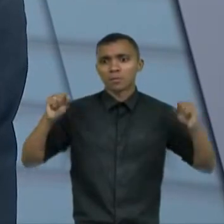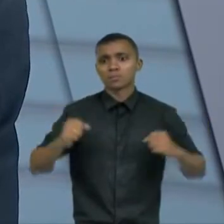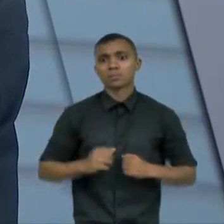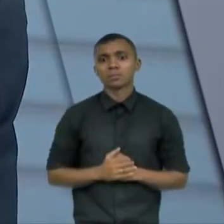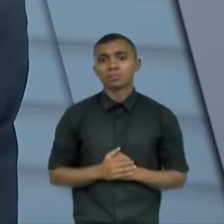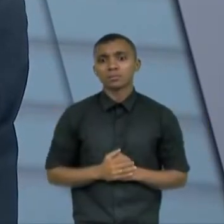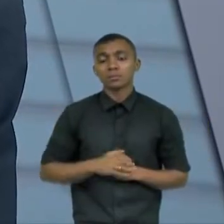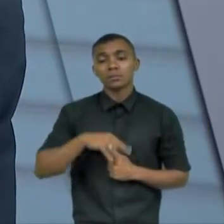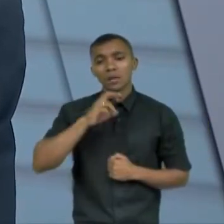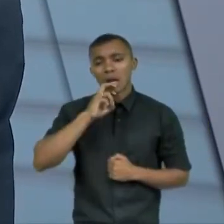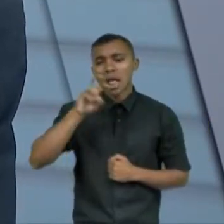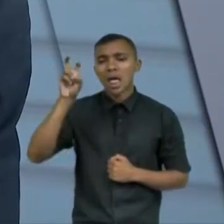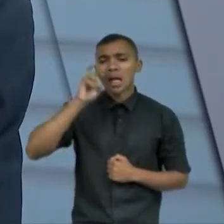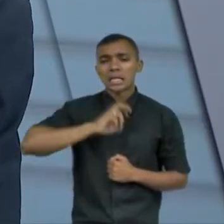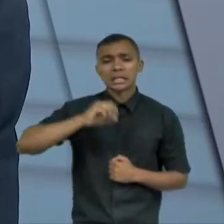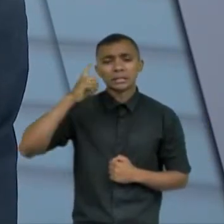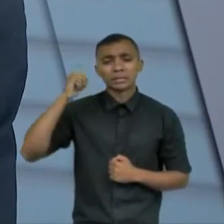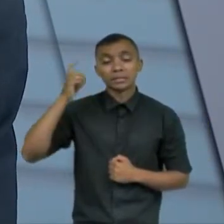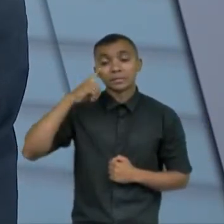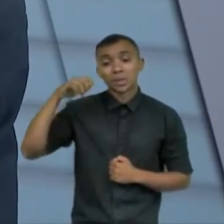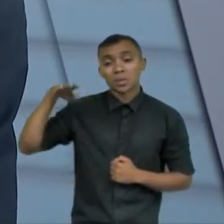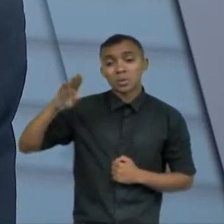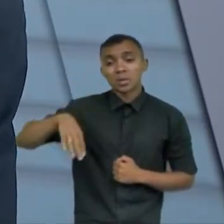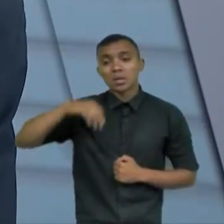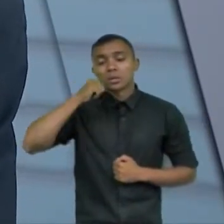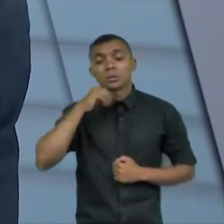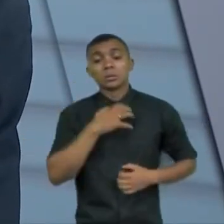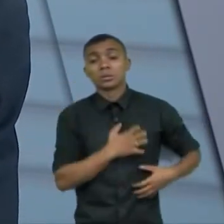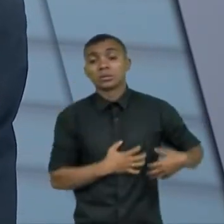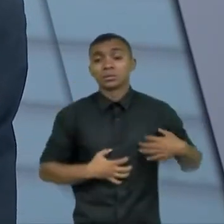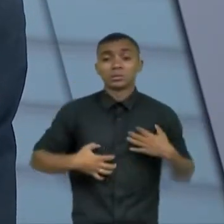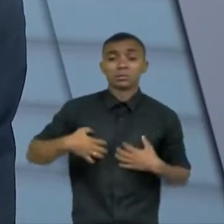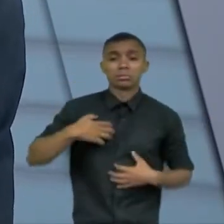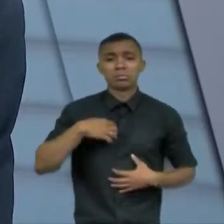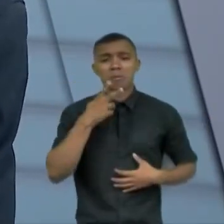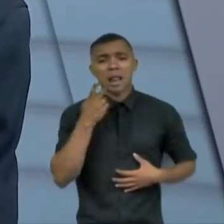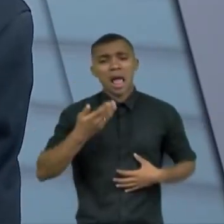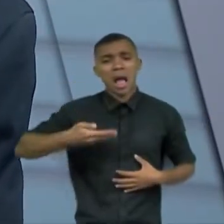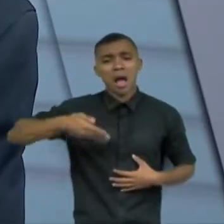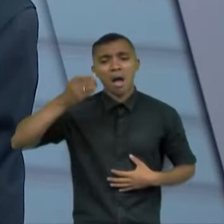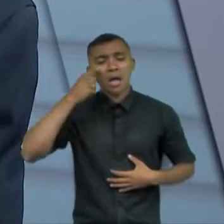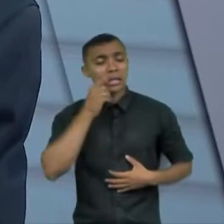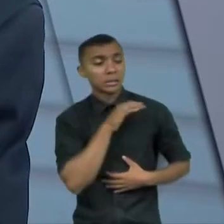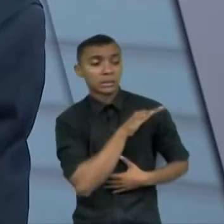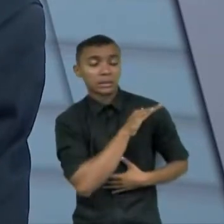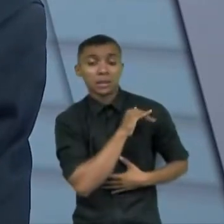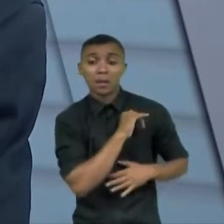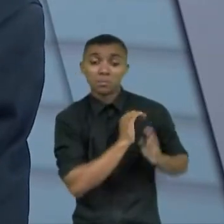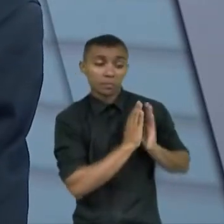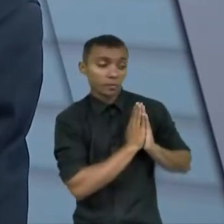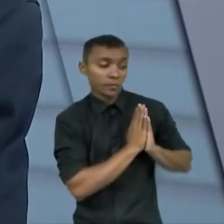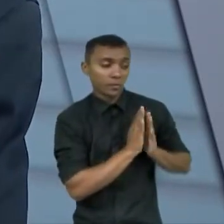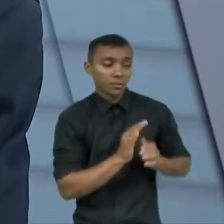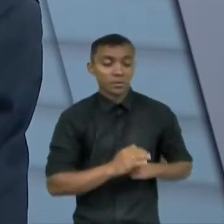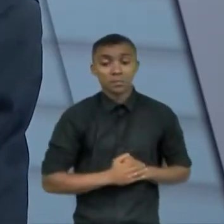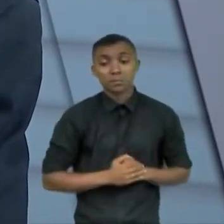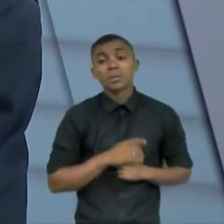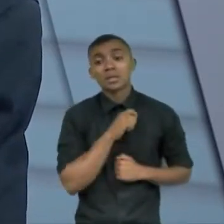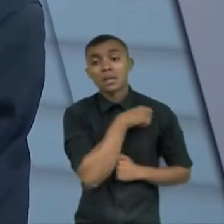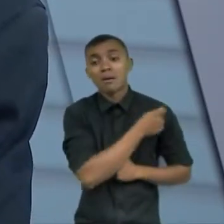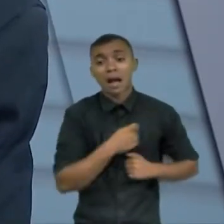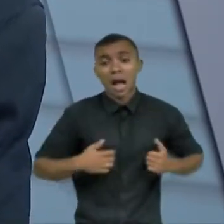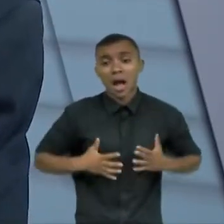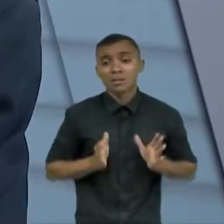gritava fazia muito barulho e tinha uma senhora muito incomodada e falando no áudio e eu cheguei perto da senhora senhora por favor ela é uma autista